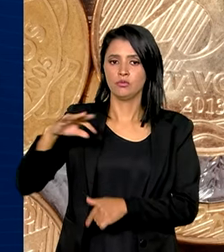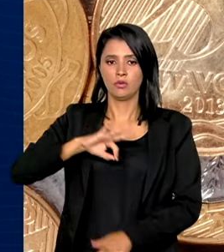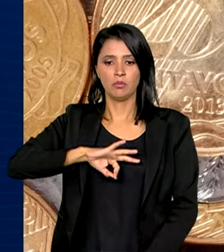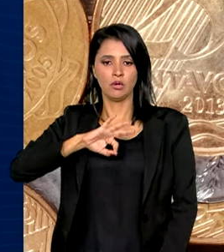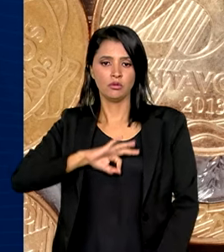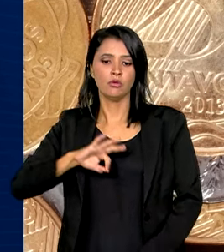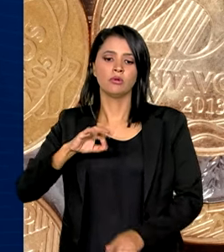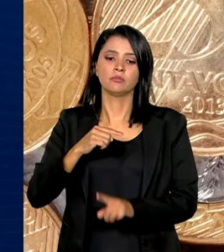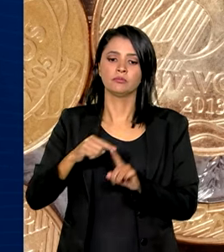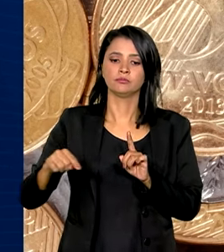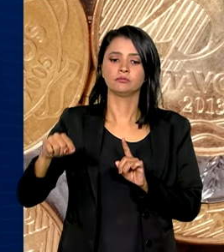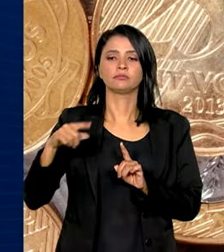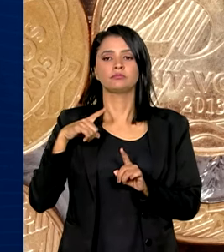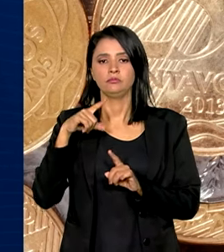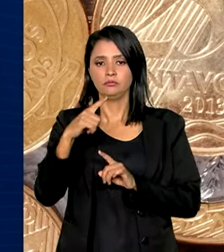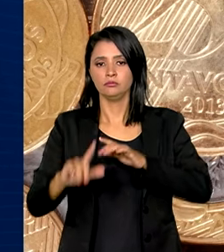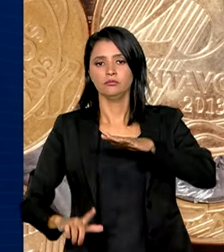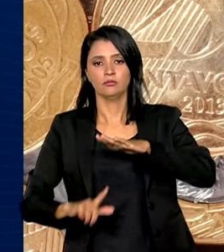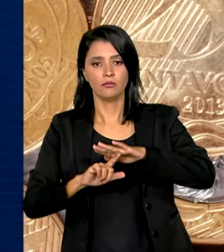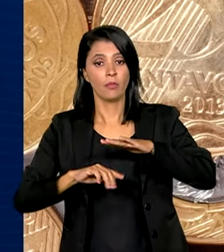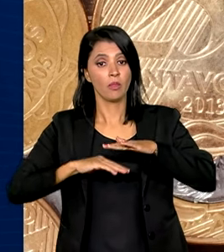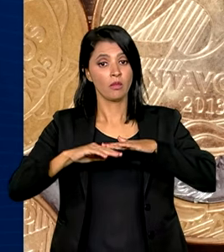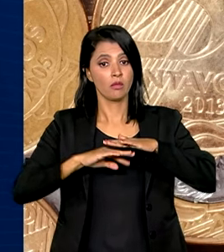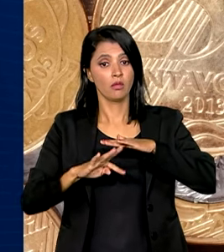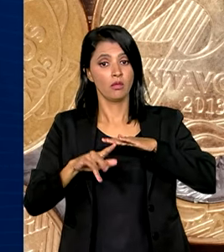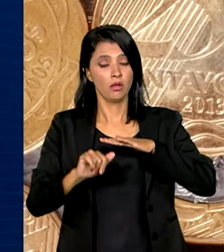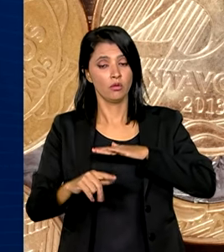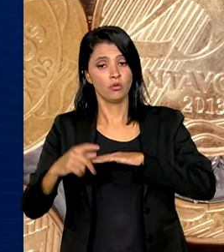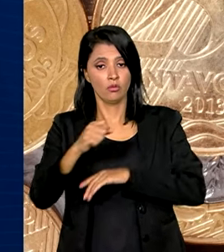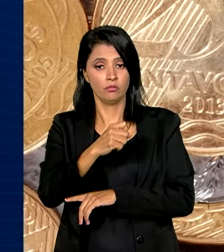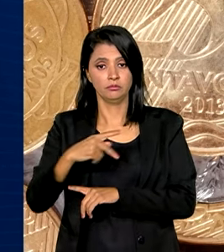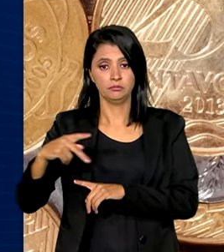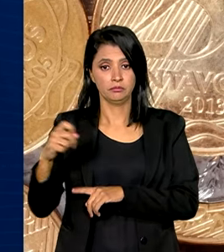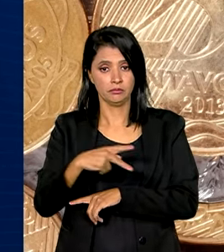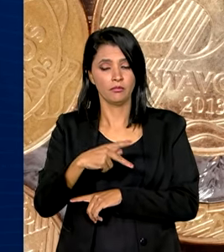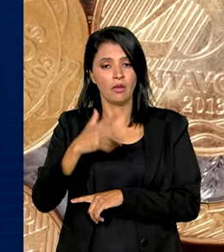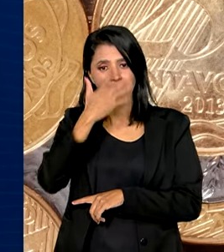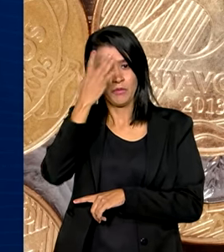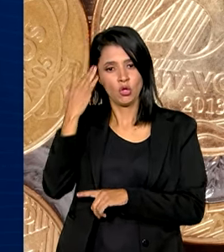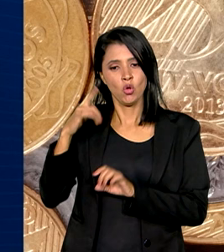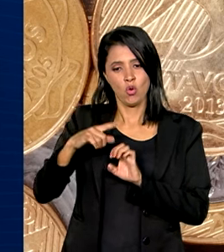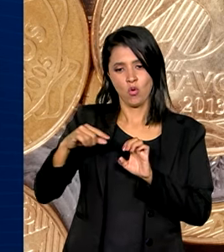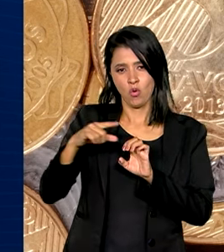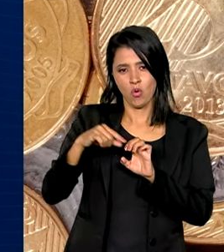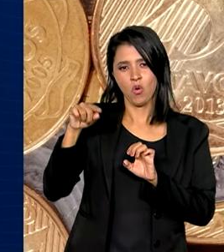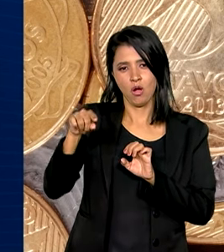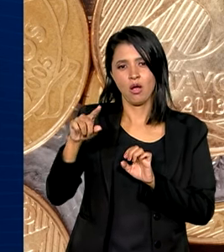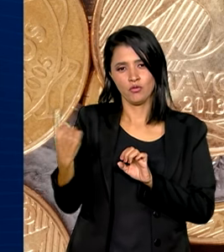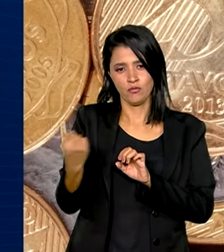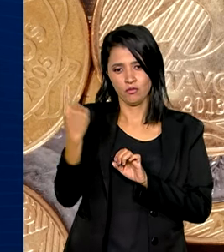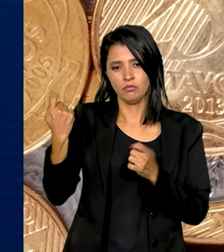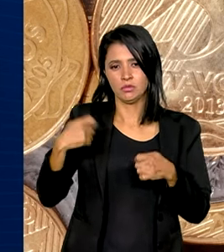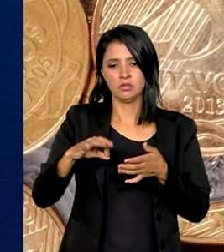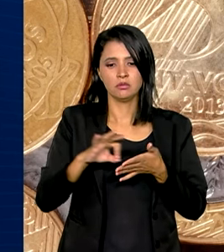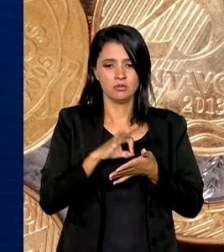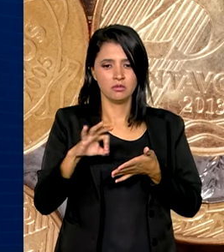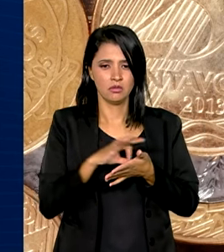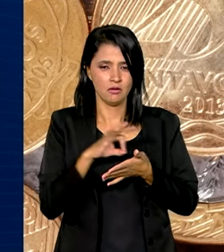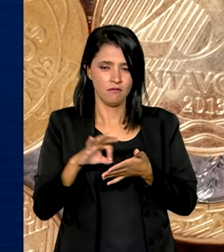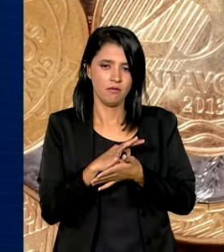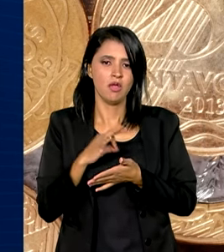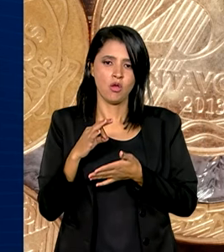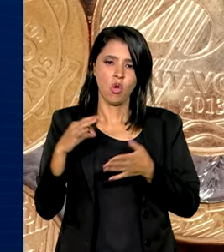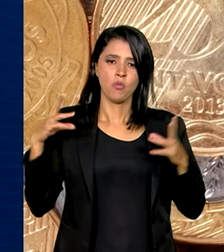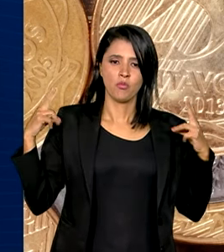limitado ao teto da Previdência. Quem opta por ser microempreendedor individual precisa se inscrever como